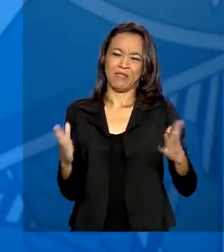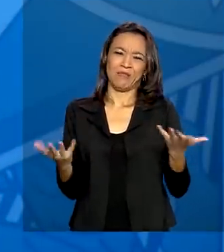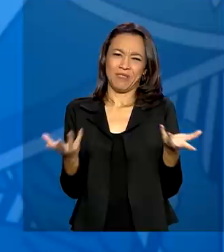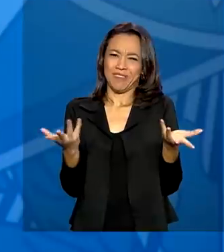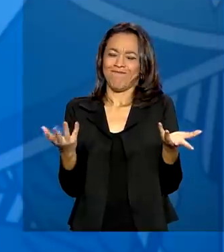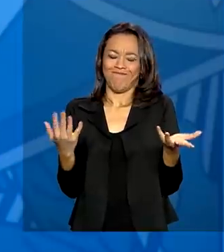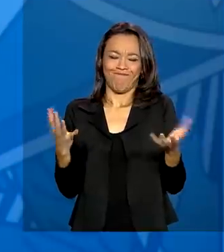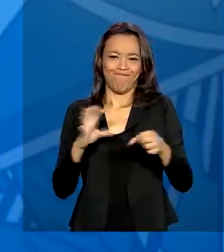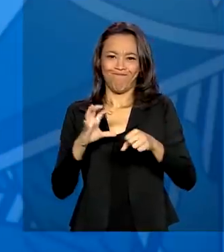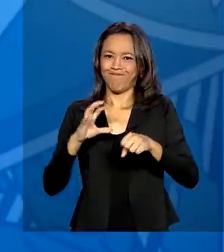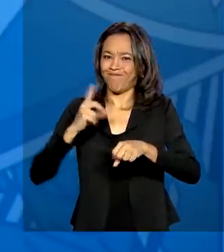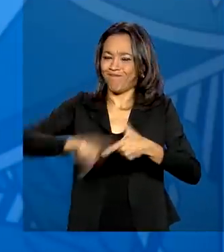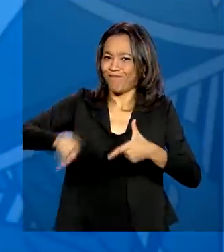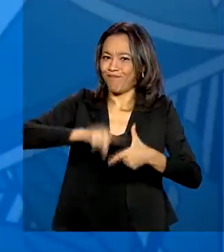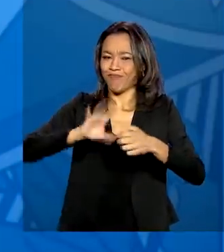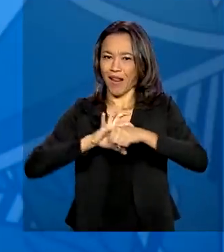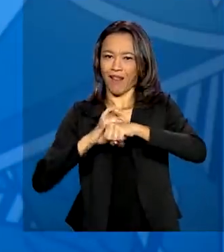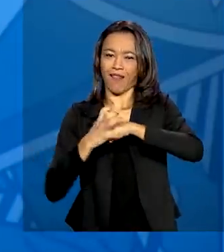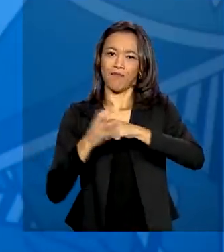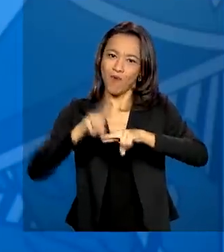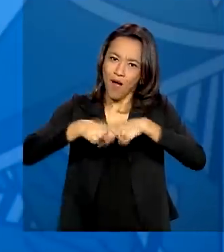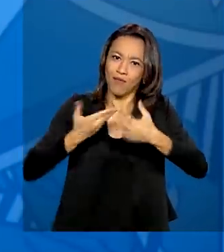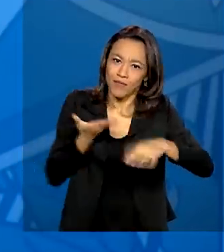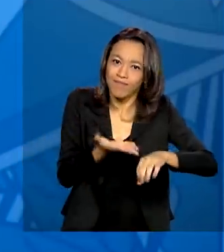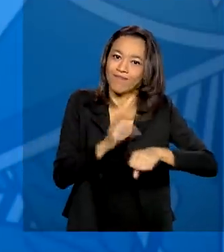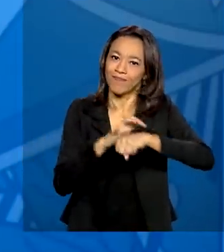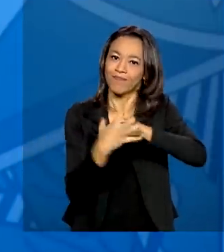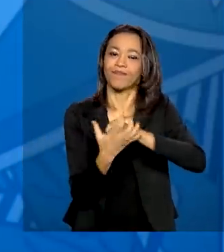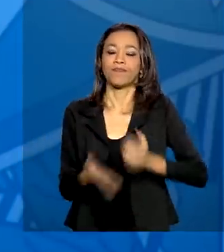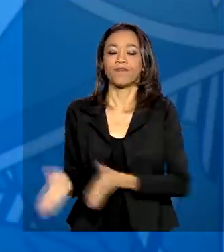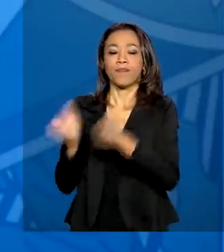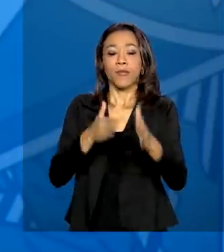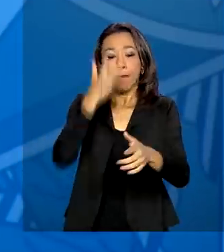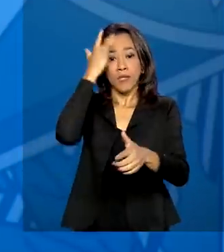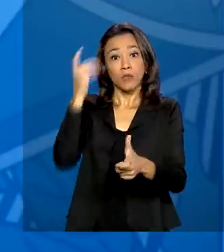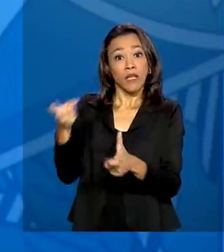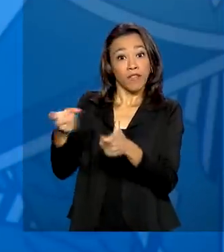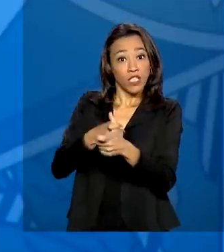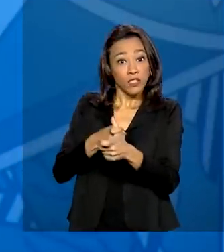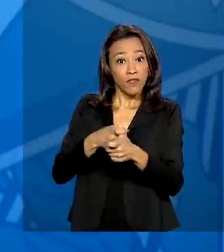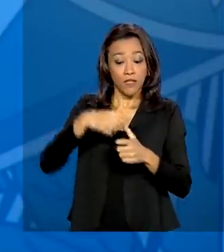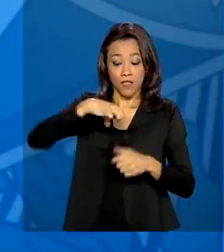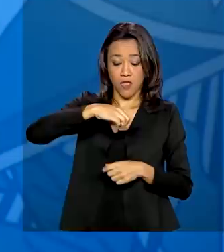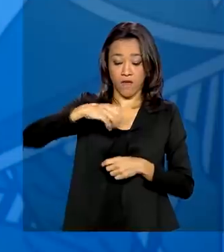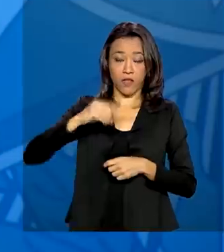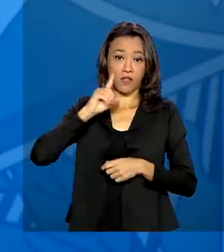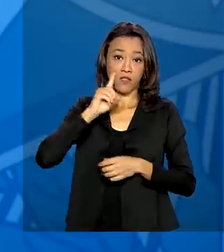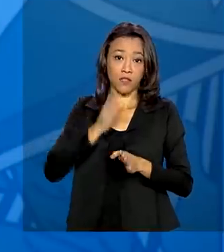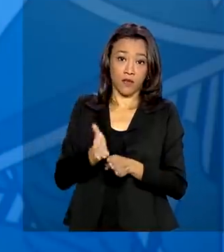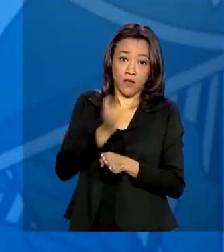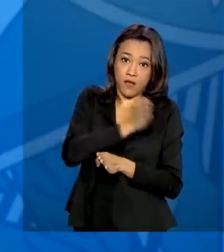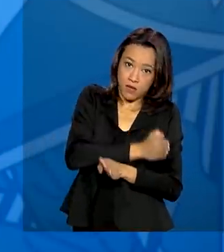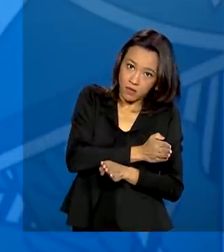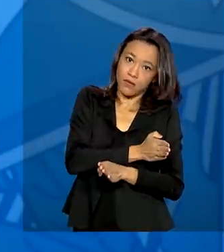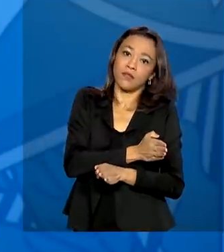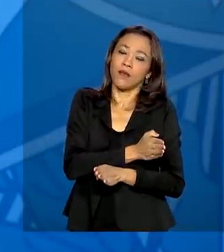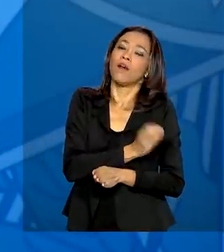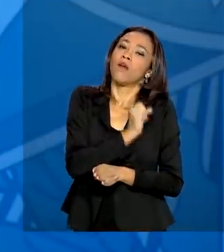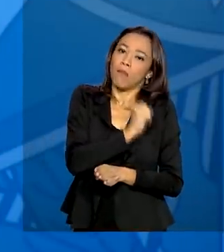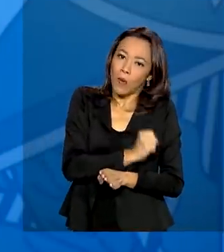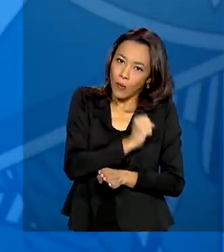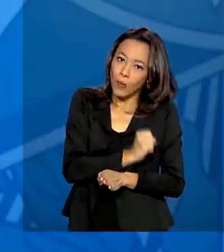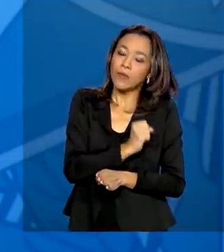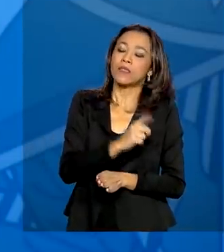coronavírus. Pessoas que estavam em dívida 90 dias antes dessa portaria também poderão ter uma